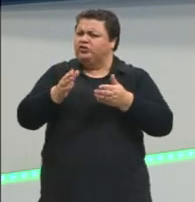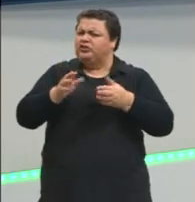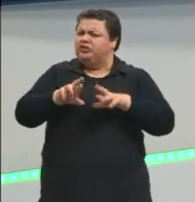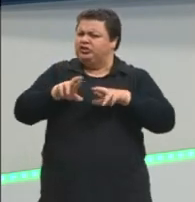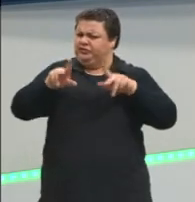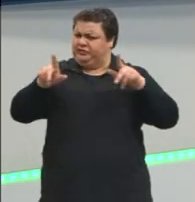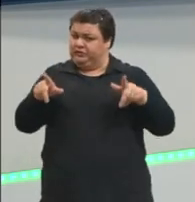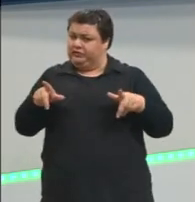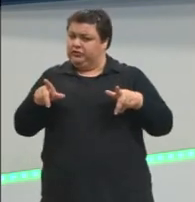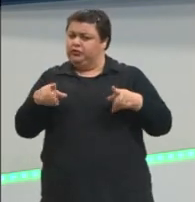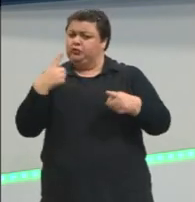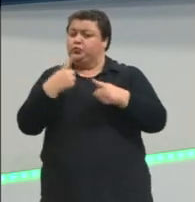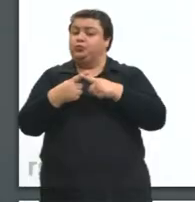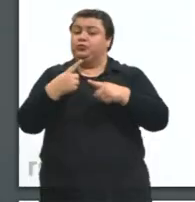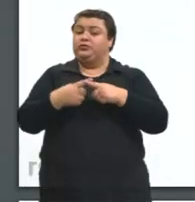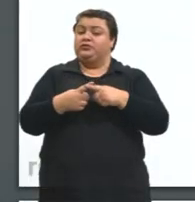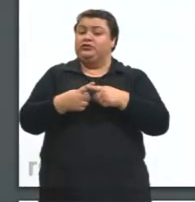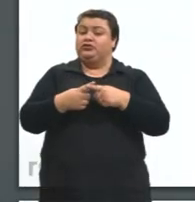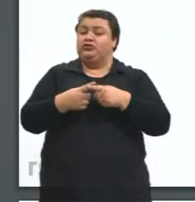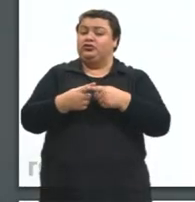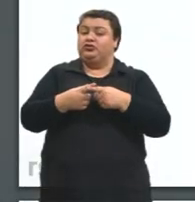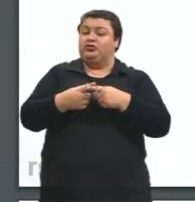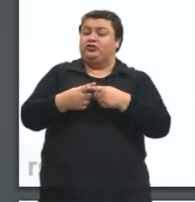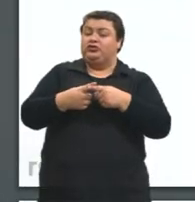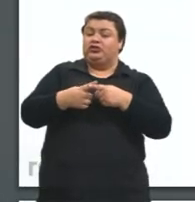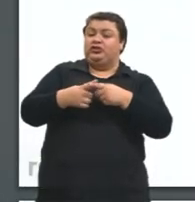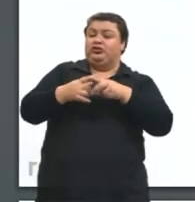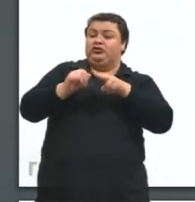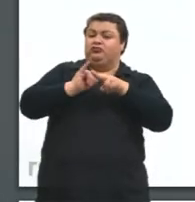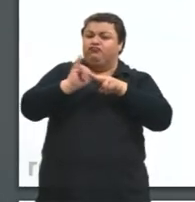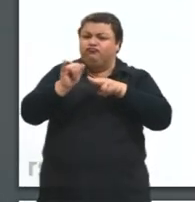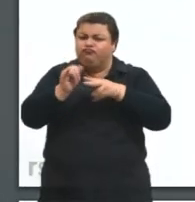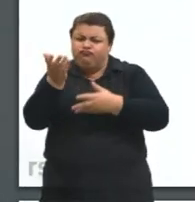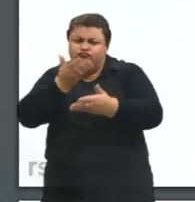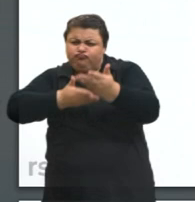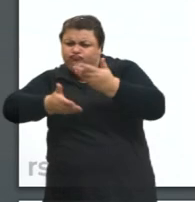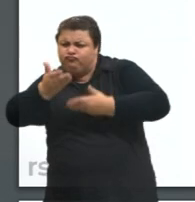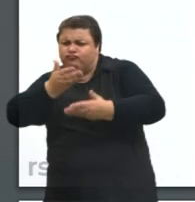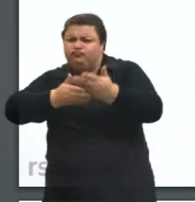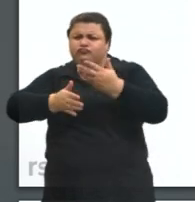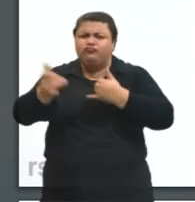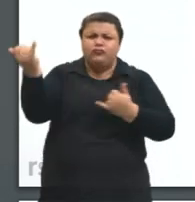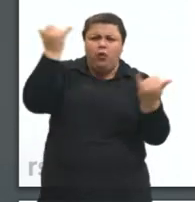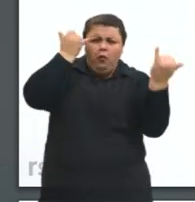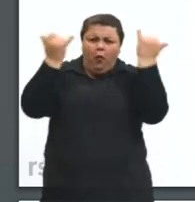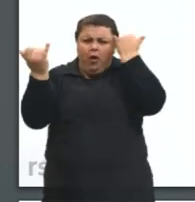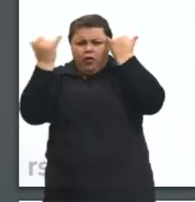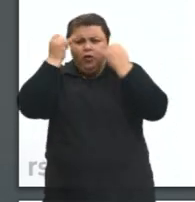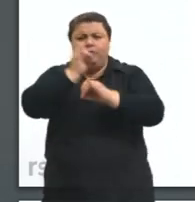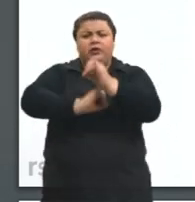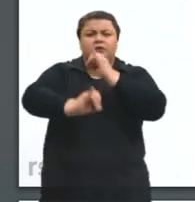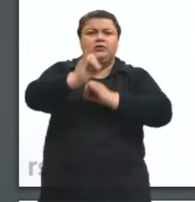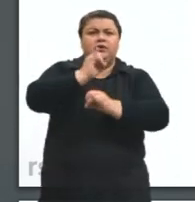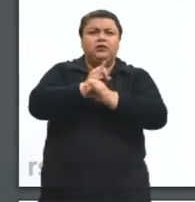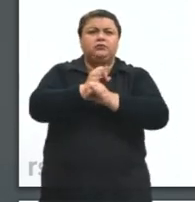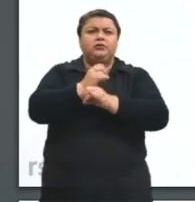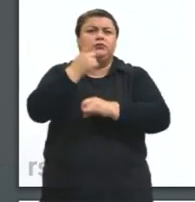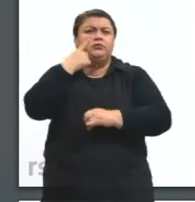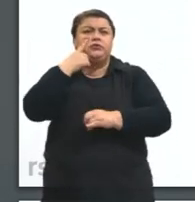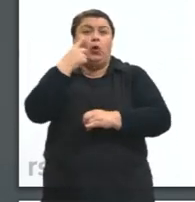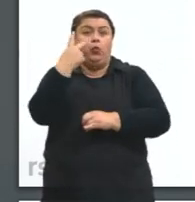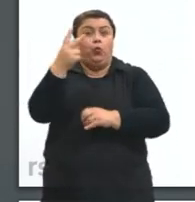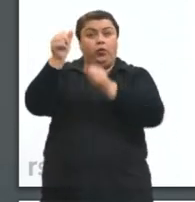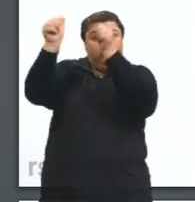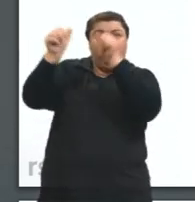tem acesso a esse meio de compartilhamento de informações que é a internet? E eu trouxe aqui duas imagens para vocês.